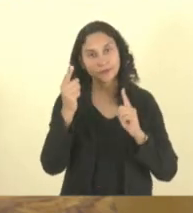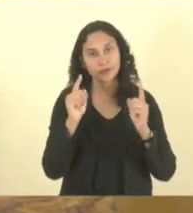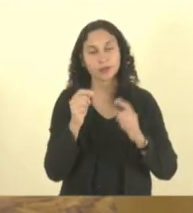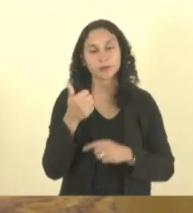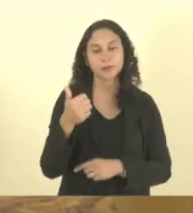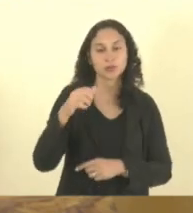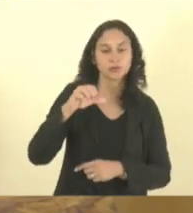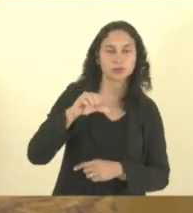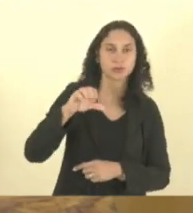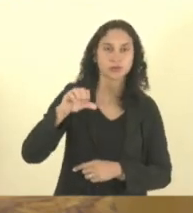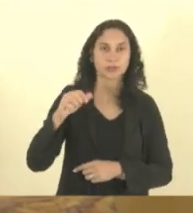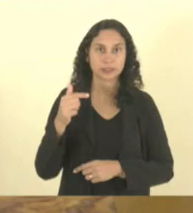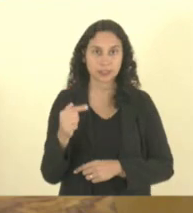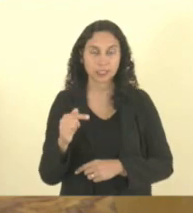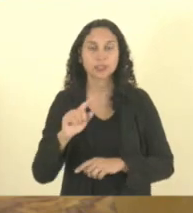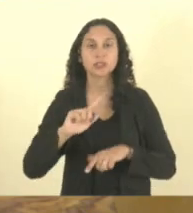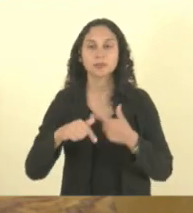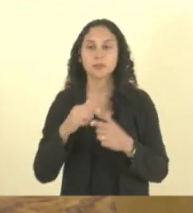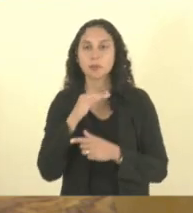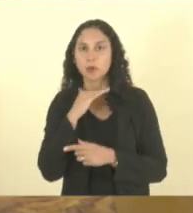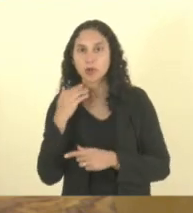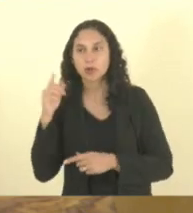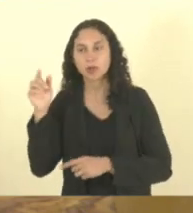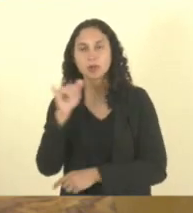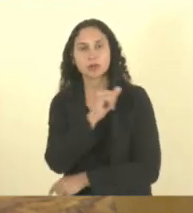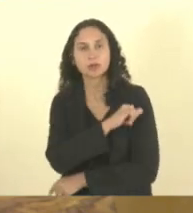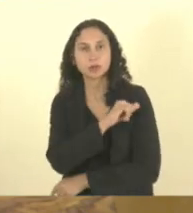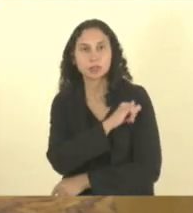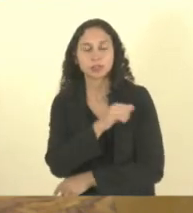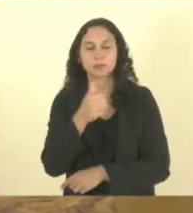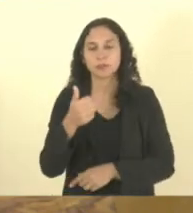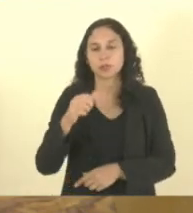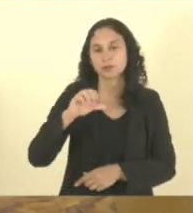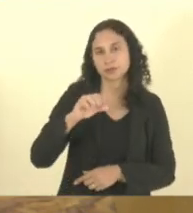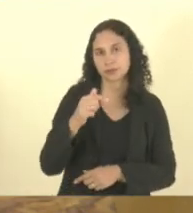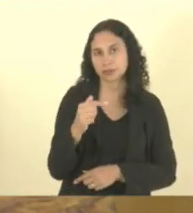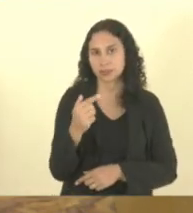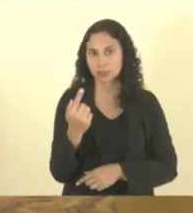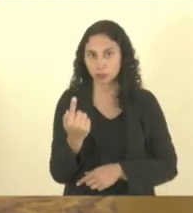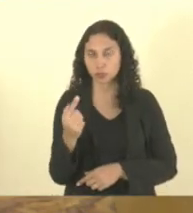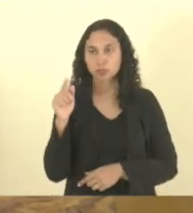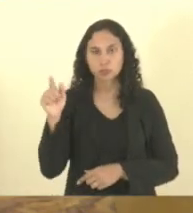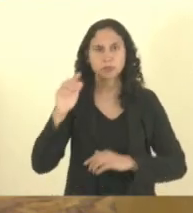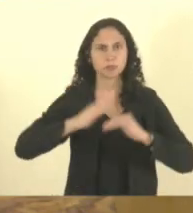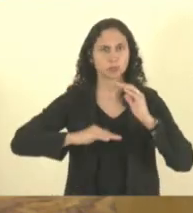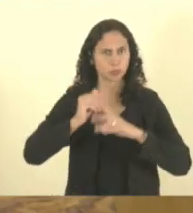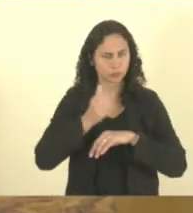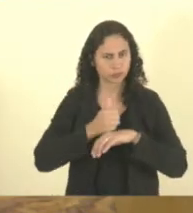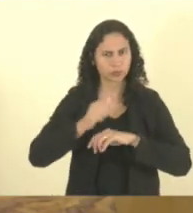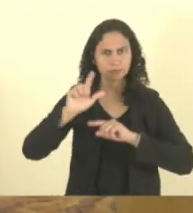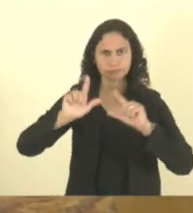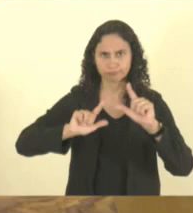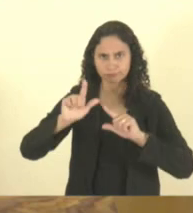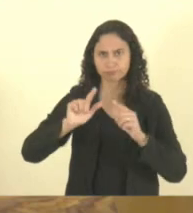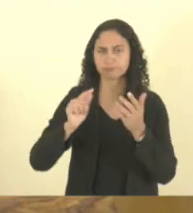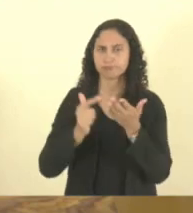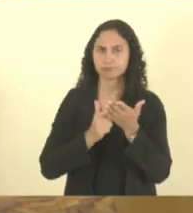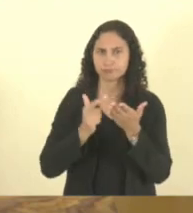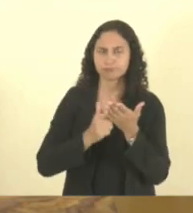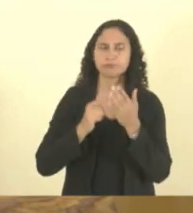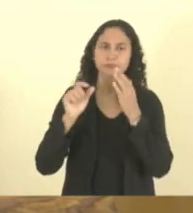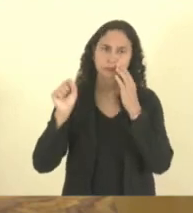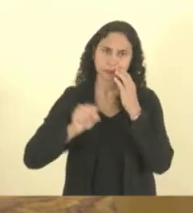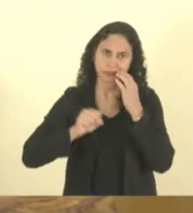e faleceu no Rio de Janeiro em 1871. Jornalista, historiador e lexicógrafo Capixaba, filho de